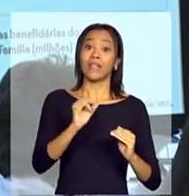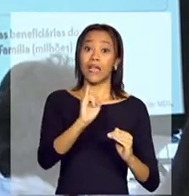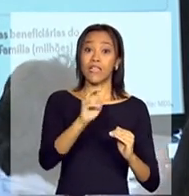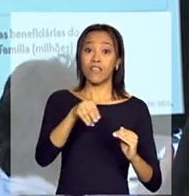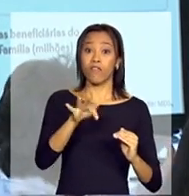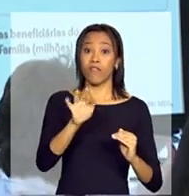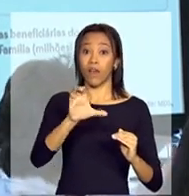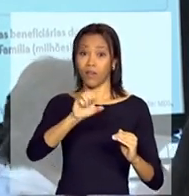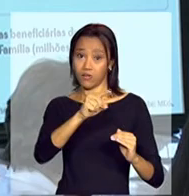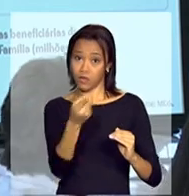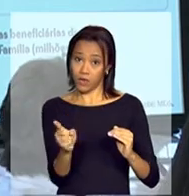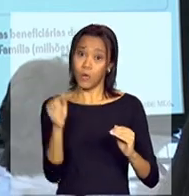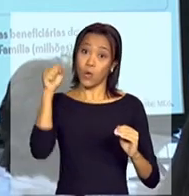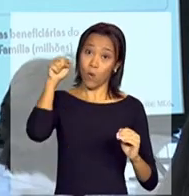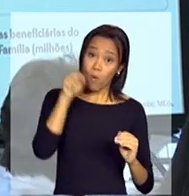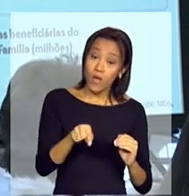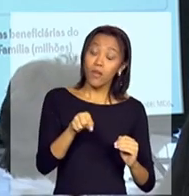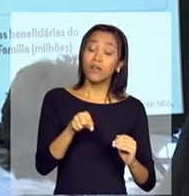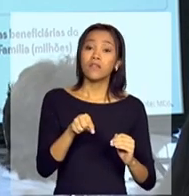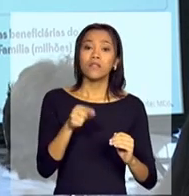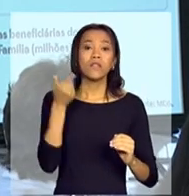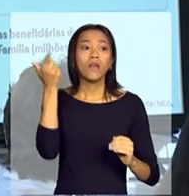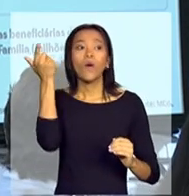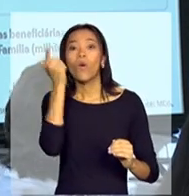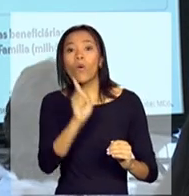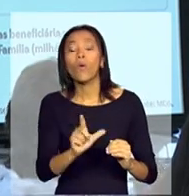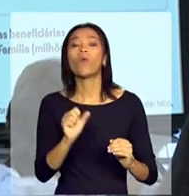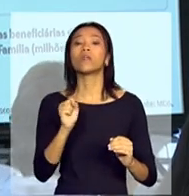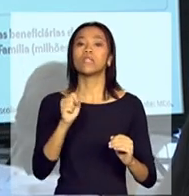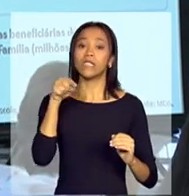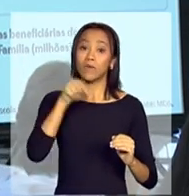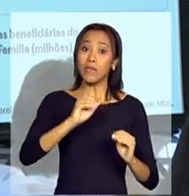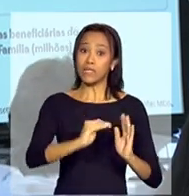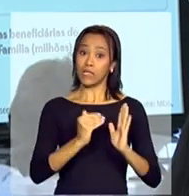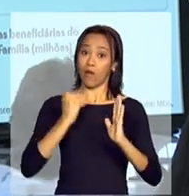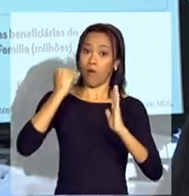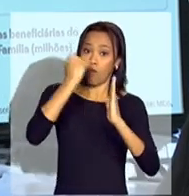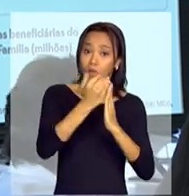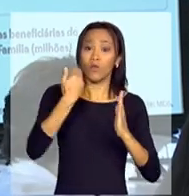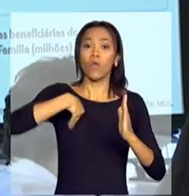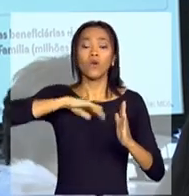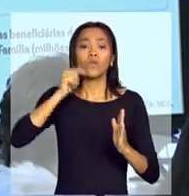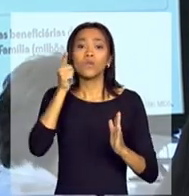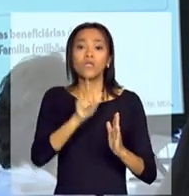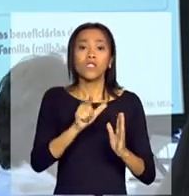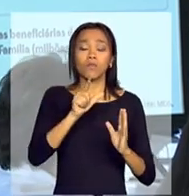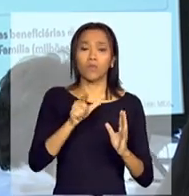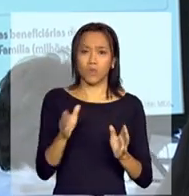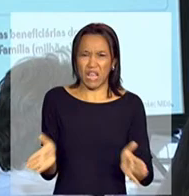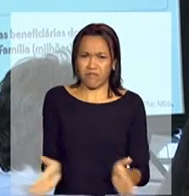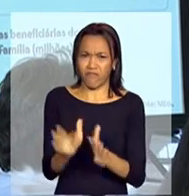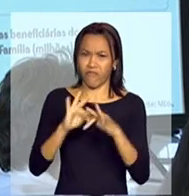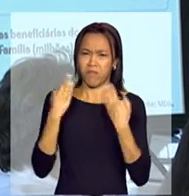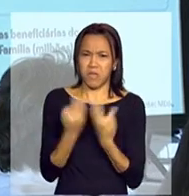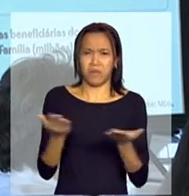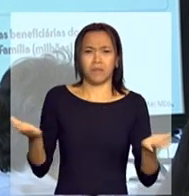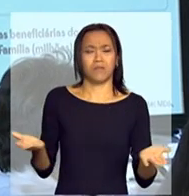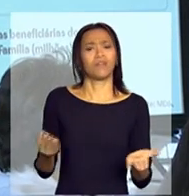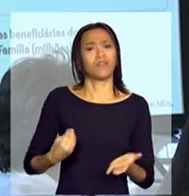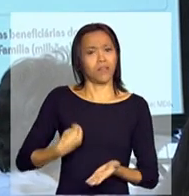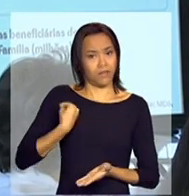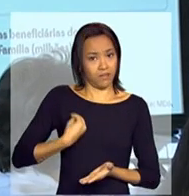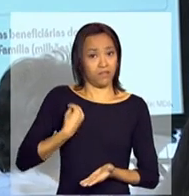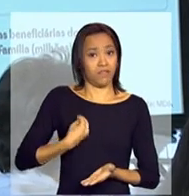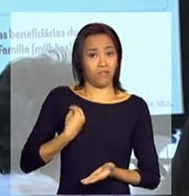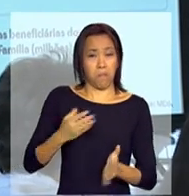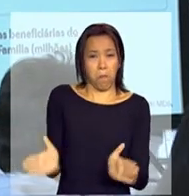E, com esse ganho, com esse aumento, nós conseguimos tirar as famílias que estão no Bolsa